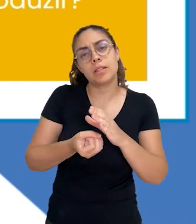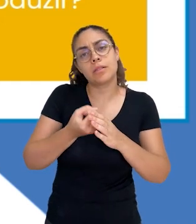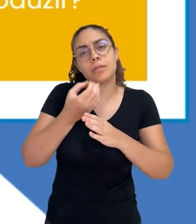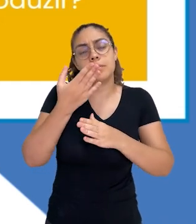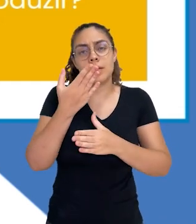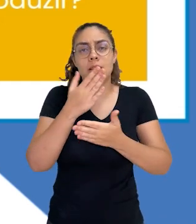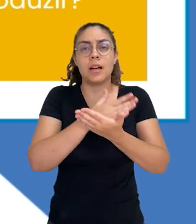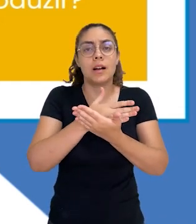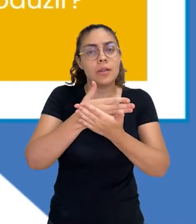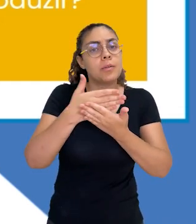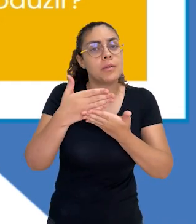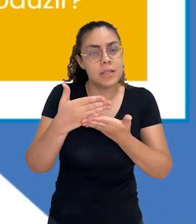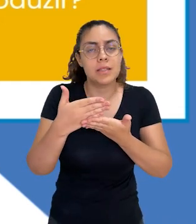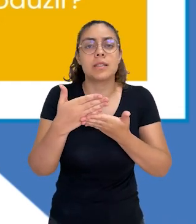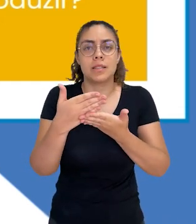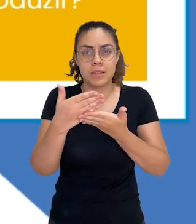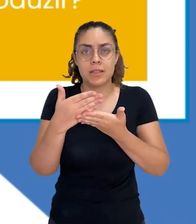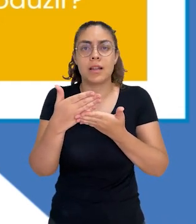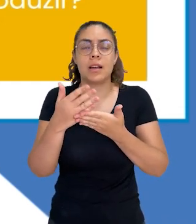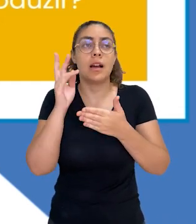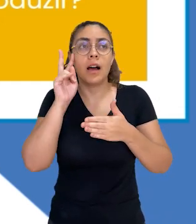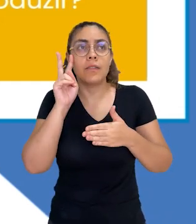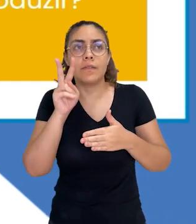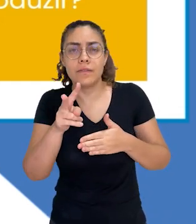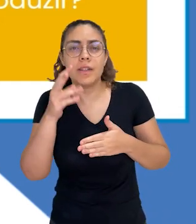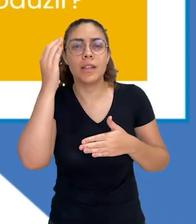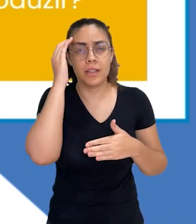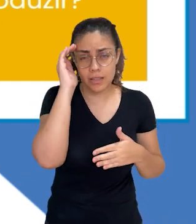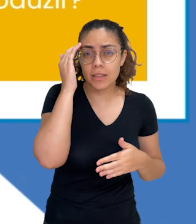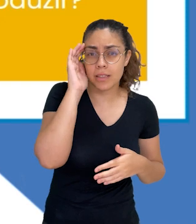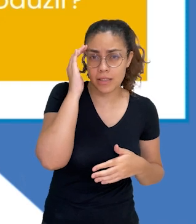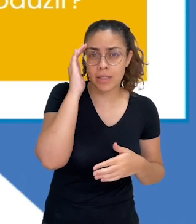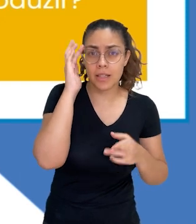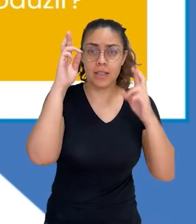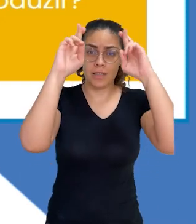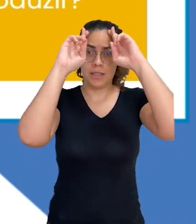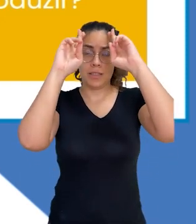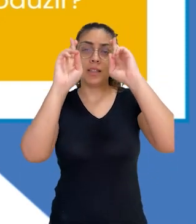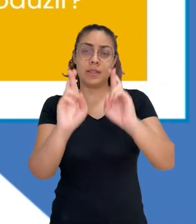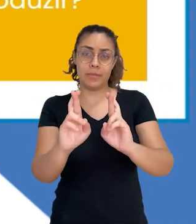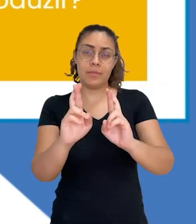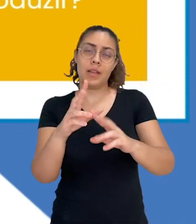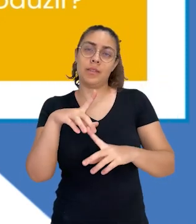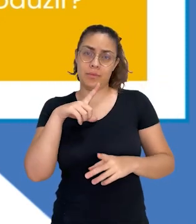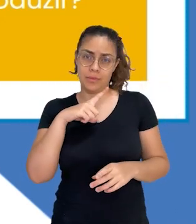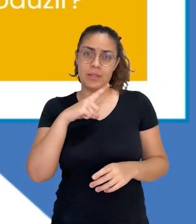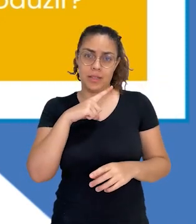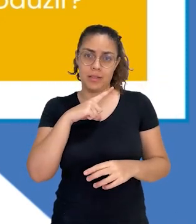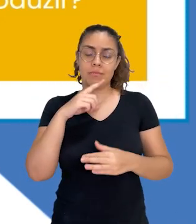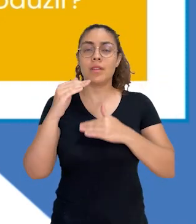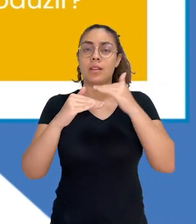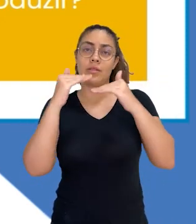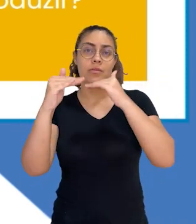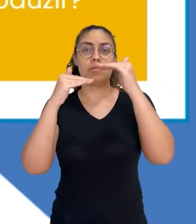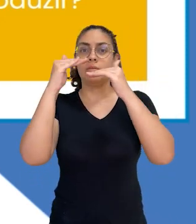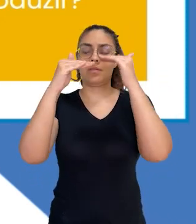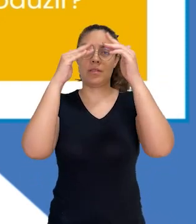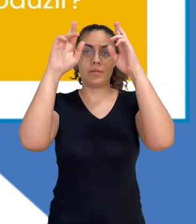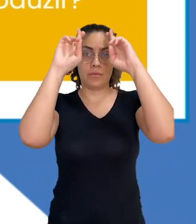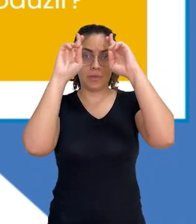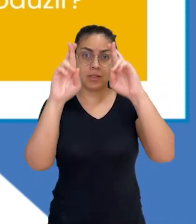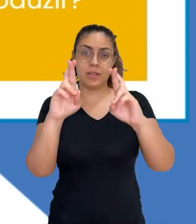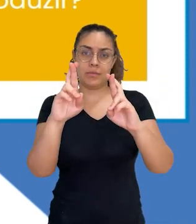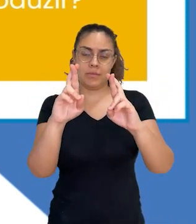narrativa, um cenário. E esse cenário seja um cenário de respeito mútuo, de construção de um discurso de